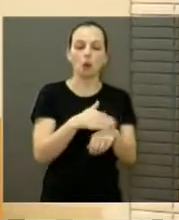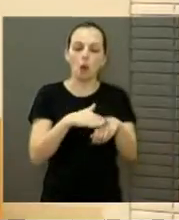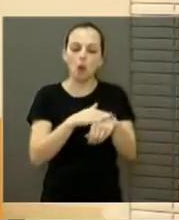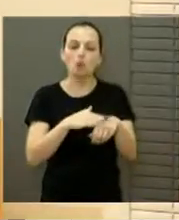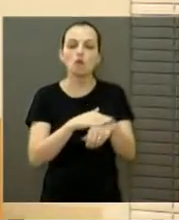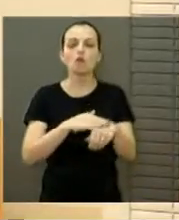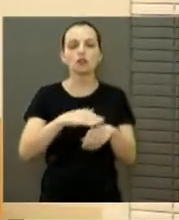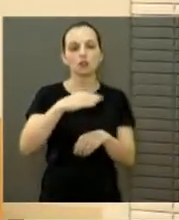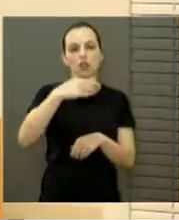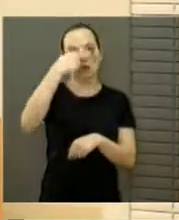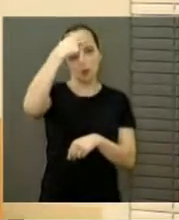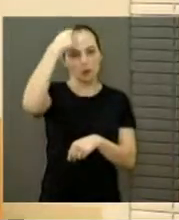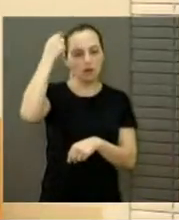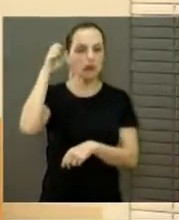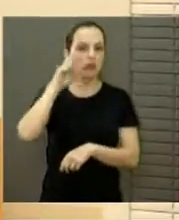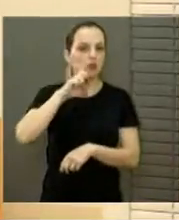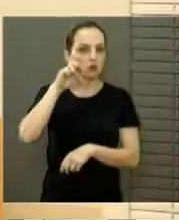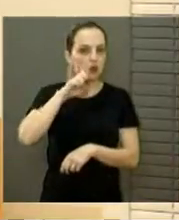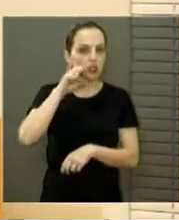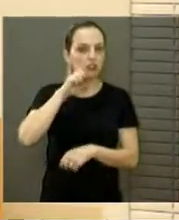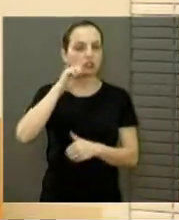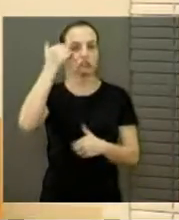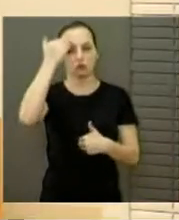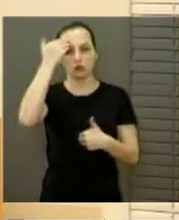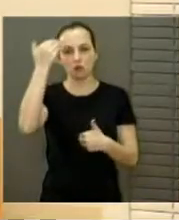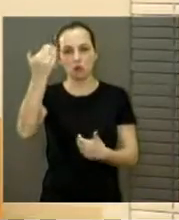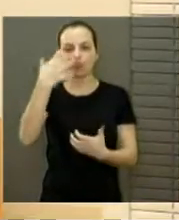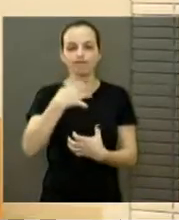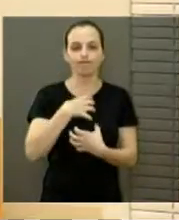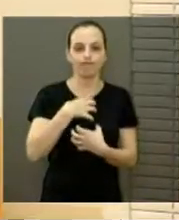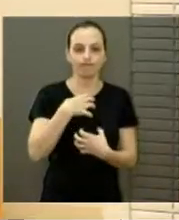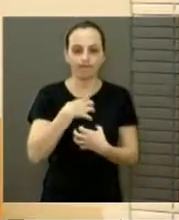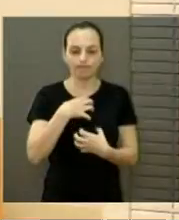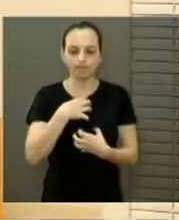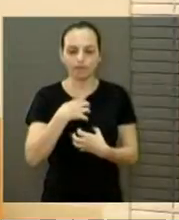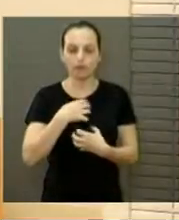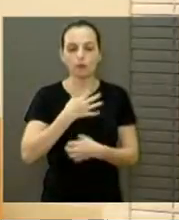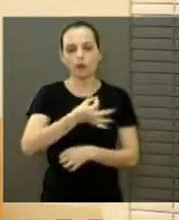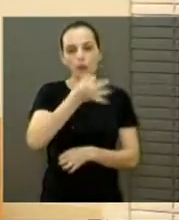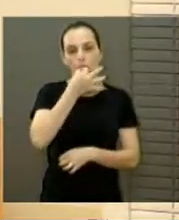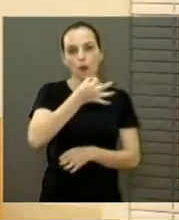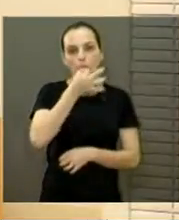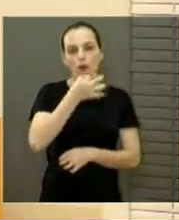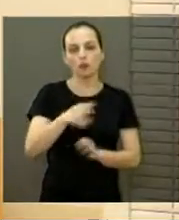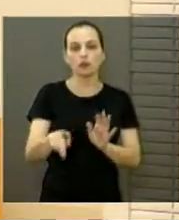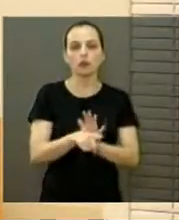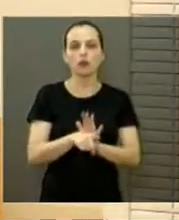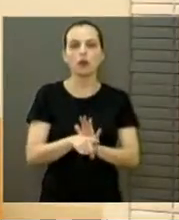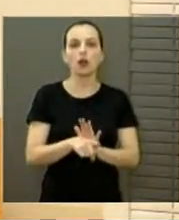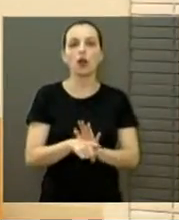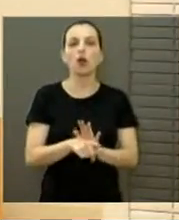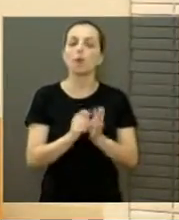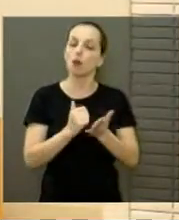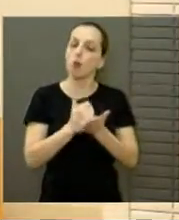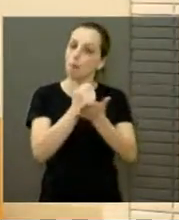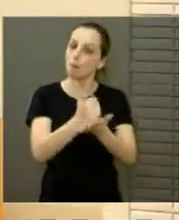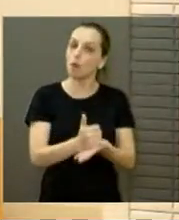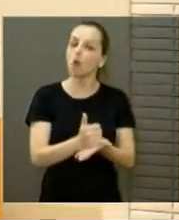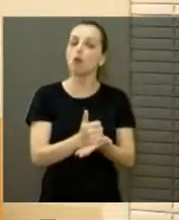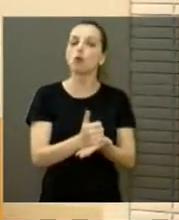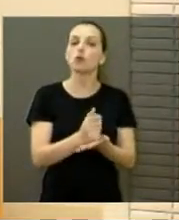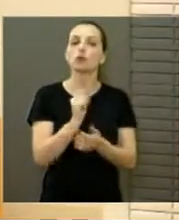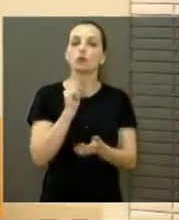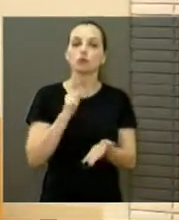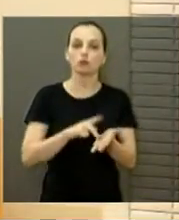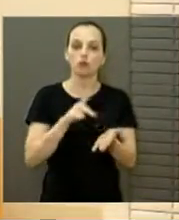agradecer o prefeito que foi, sensibilizou com a minha proposta, falou que tinha o apoio dele, né,